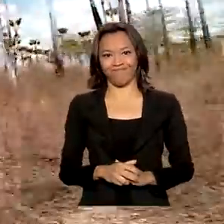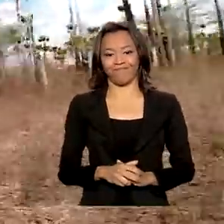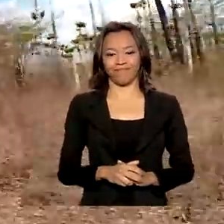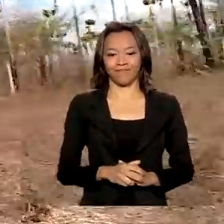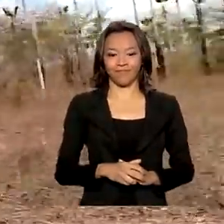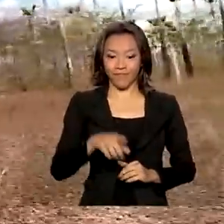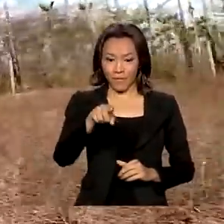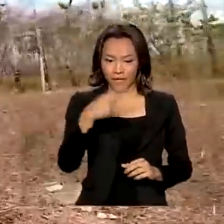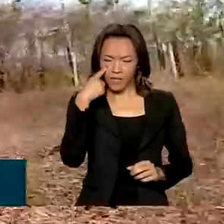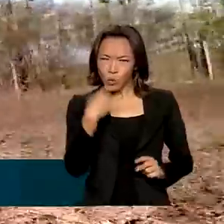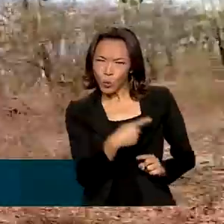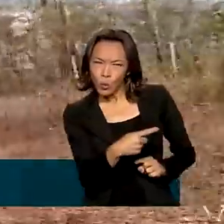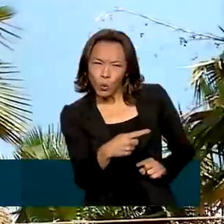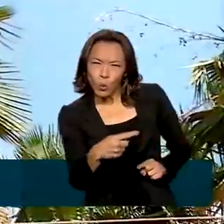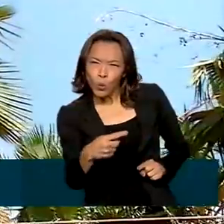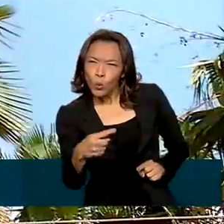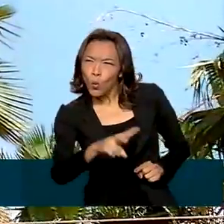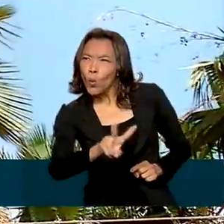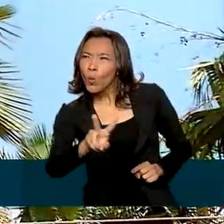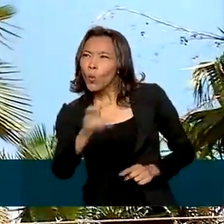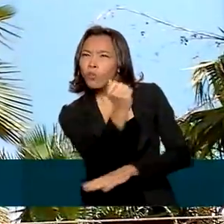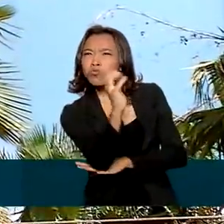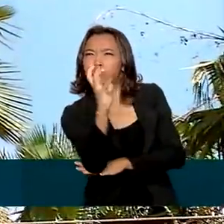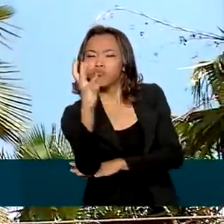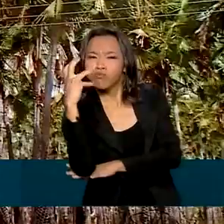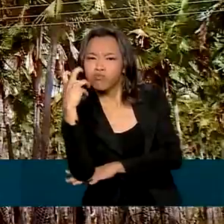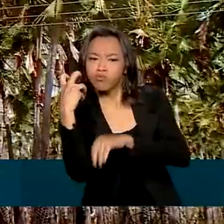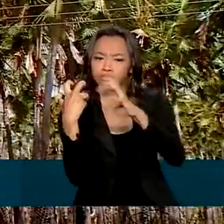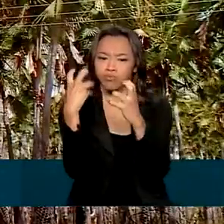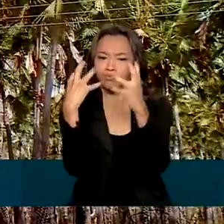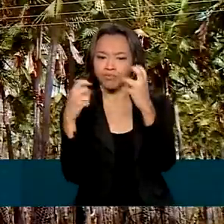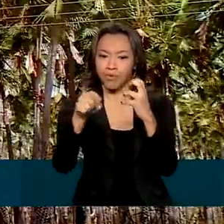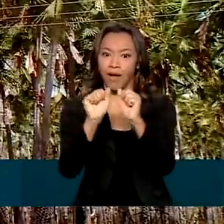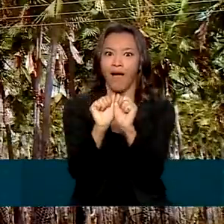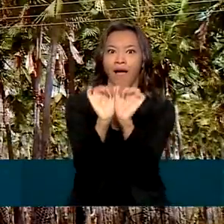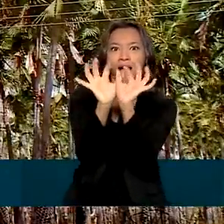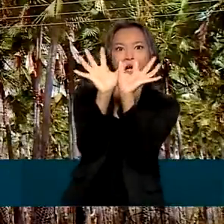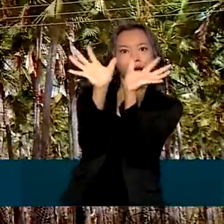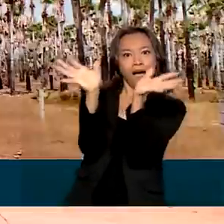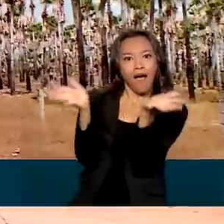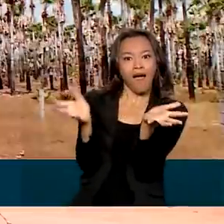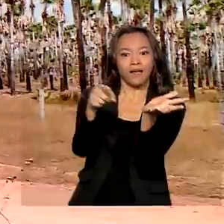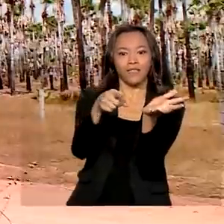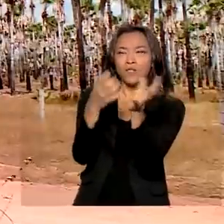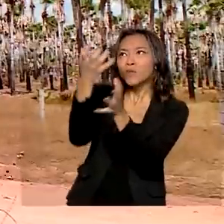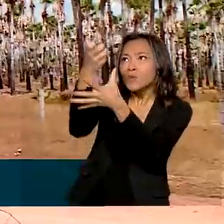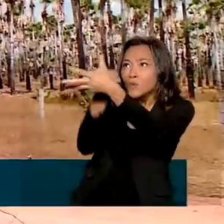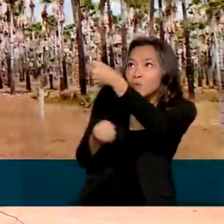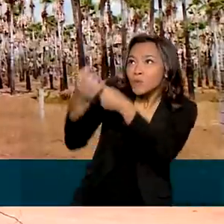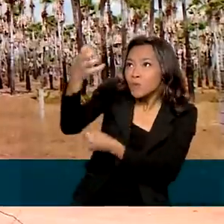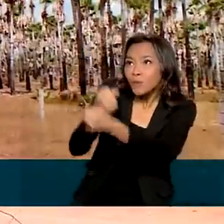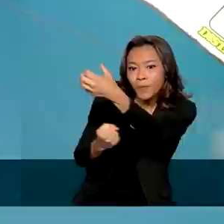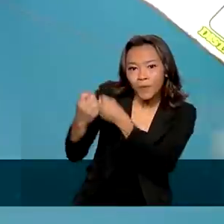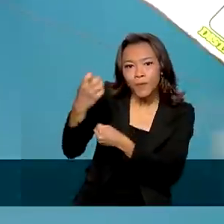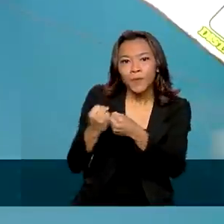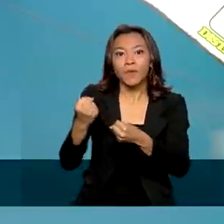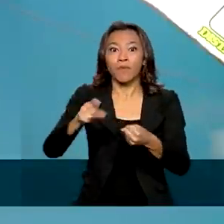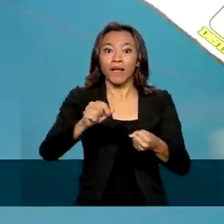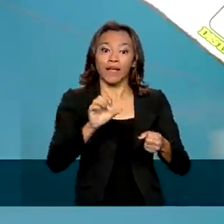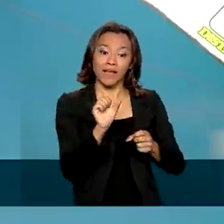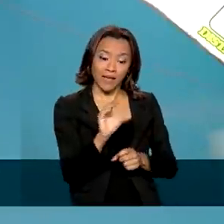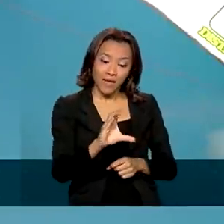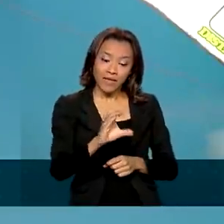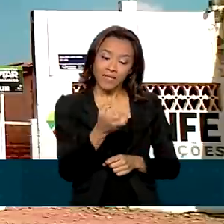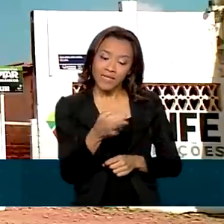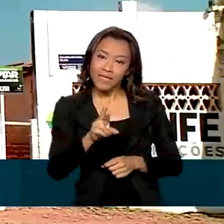Na vastidão do semiárido, floresce a carnaúba, que daqui vai para as fábricas e vira cera de carro. Mas a